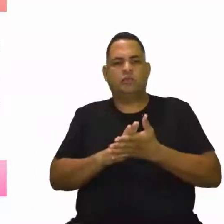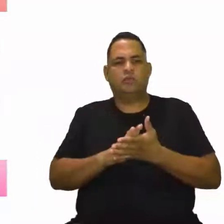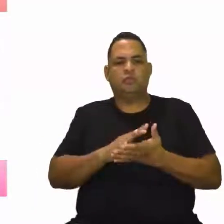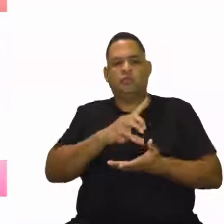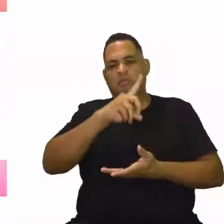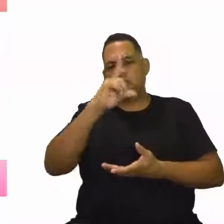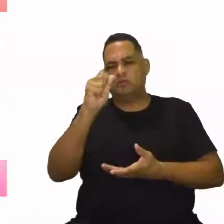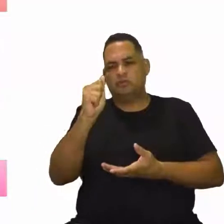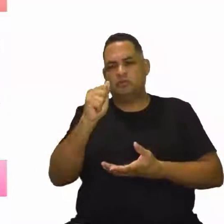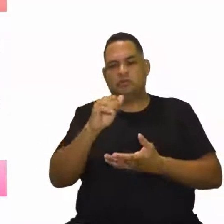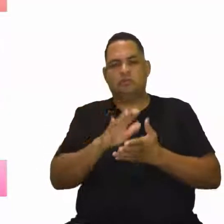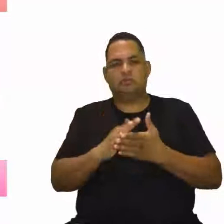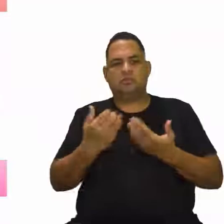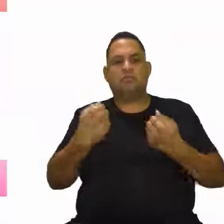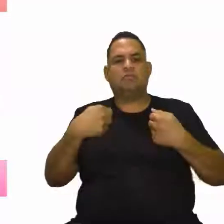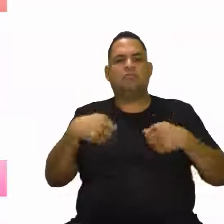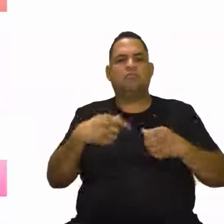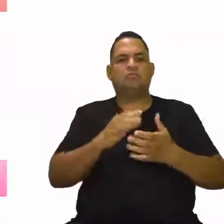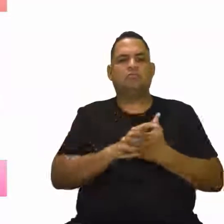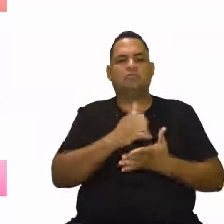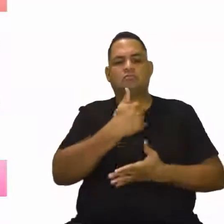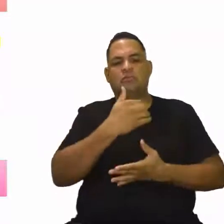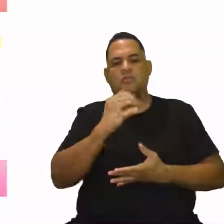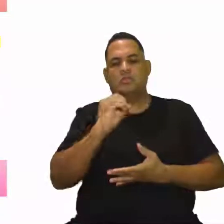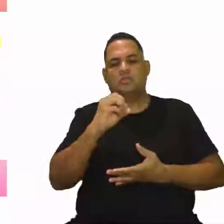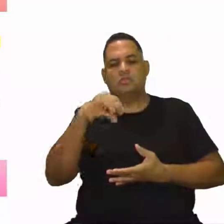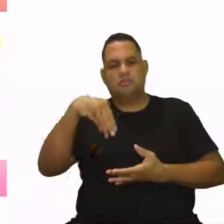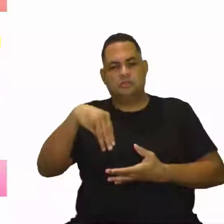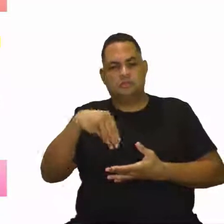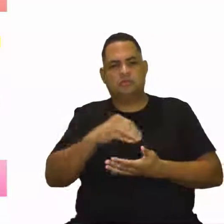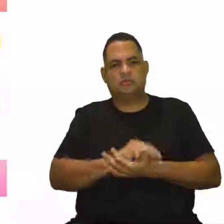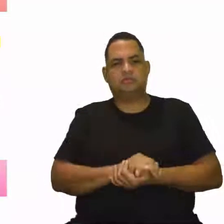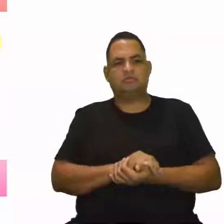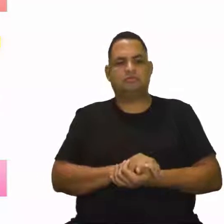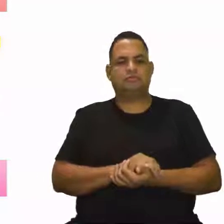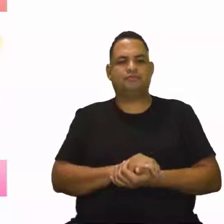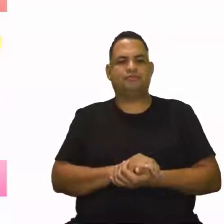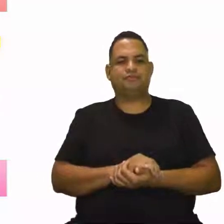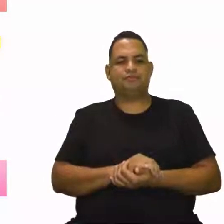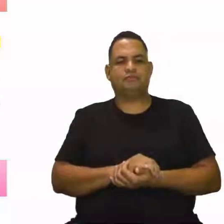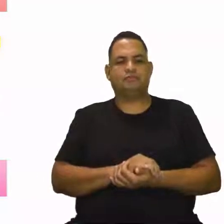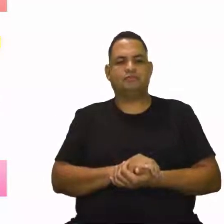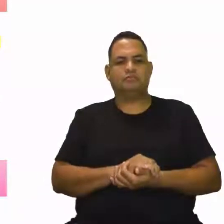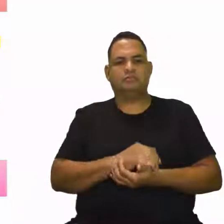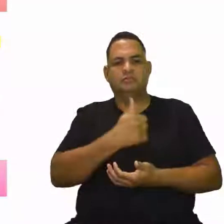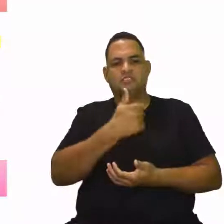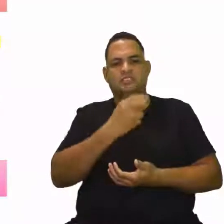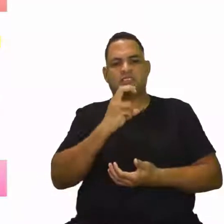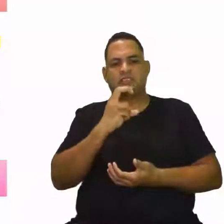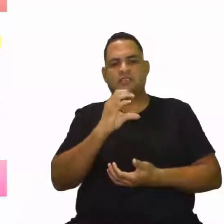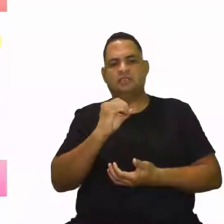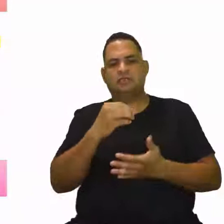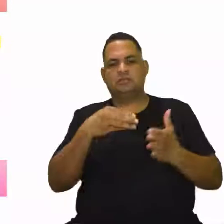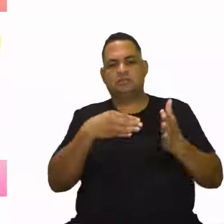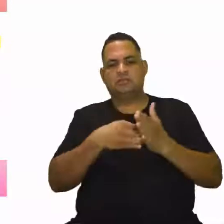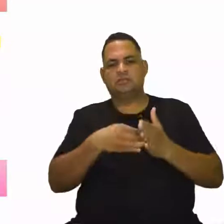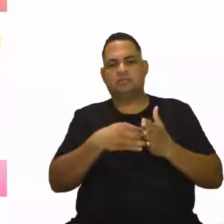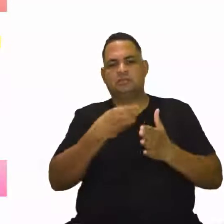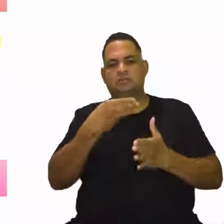Por dia, né? Podem ser 10 minutinhos, tá? Um total aí de 150 até